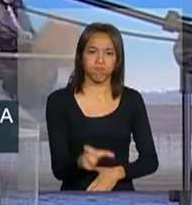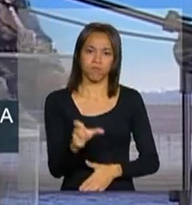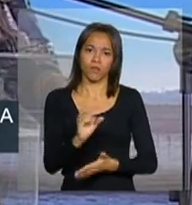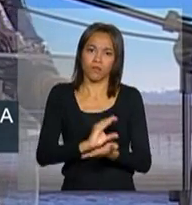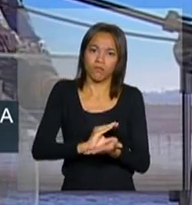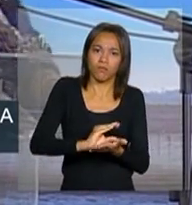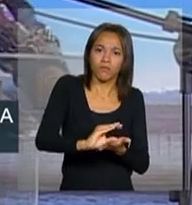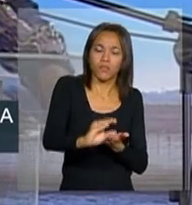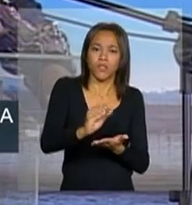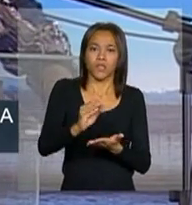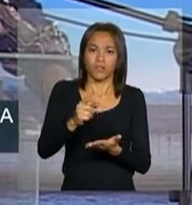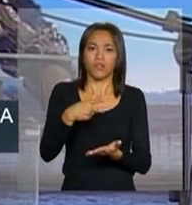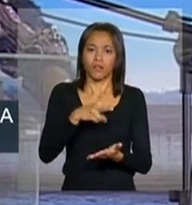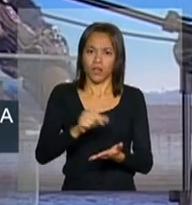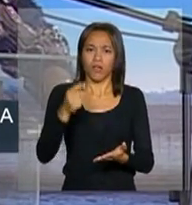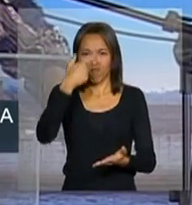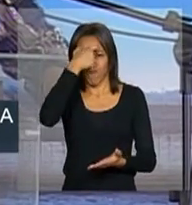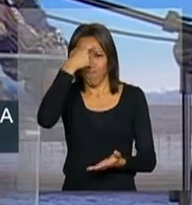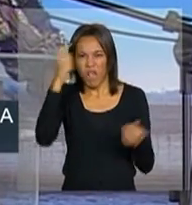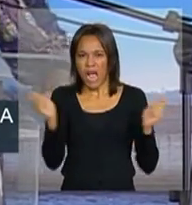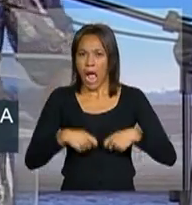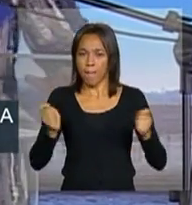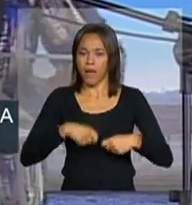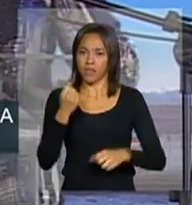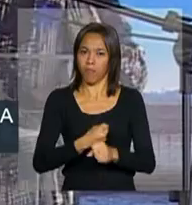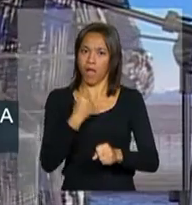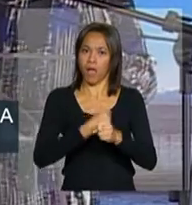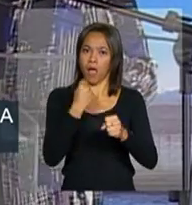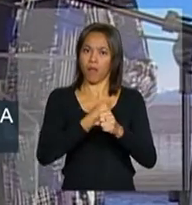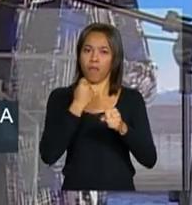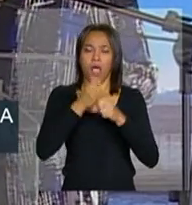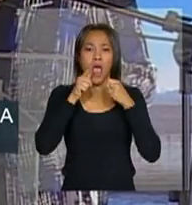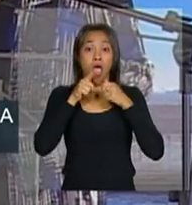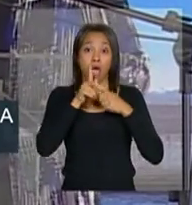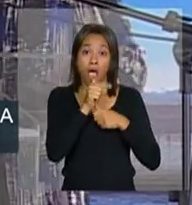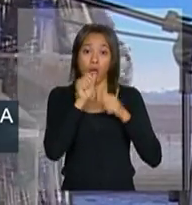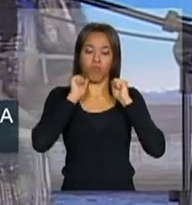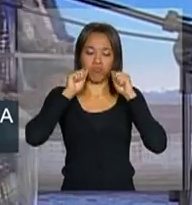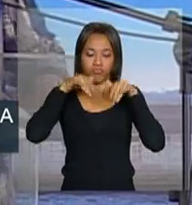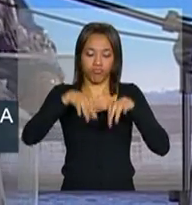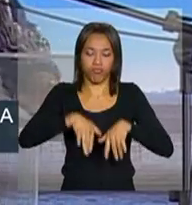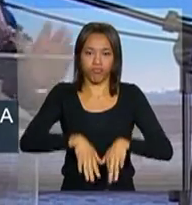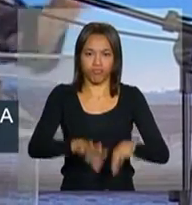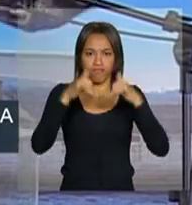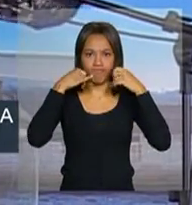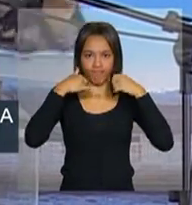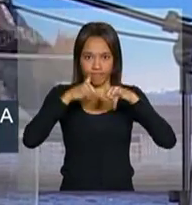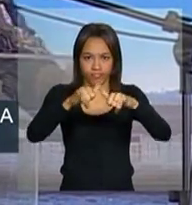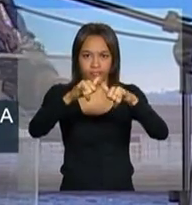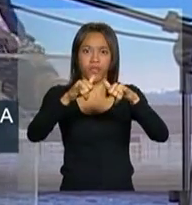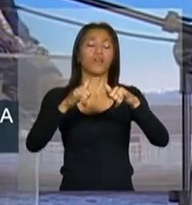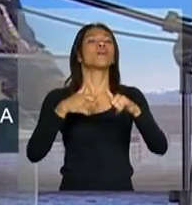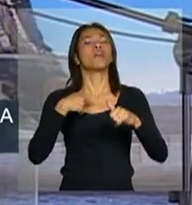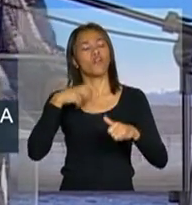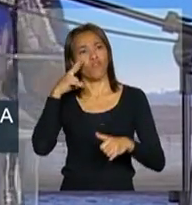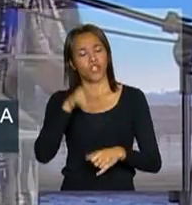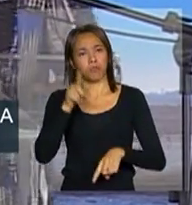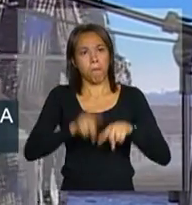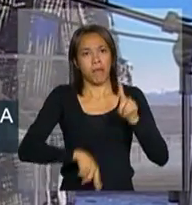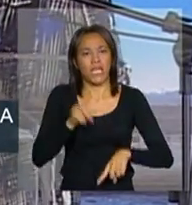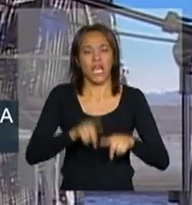de construir uma hidrelétrica. Eu me orgulho do fato de que esses equipamentos